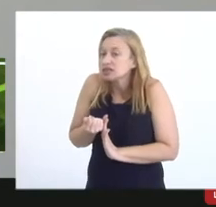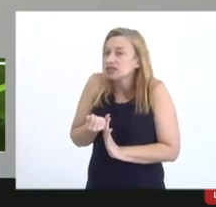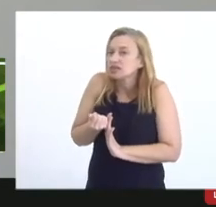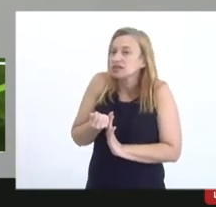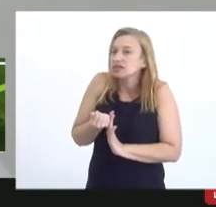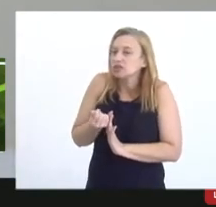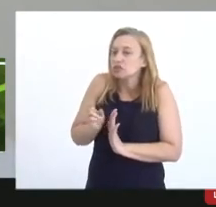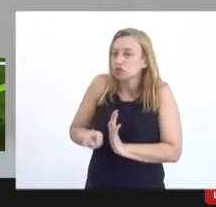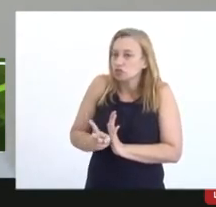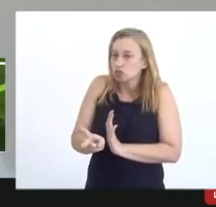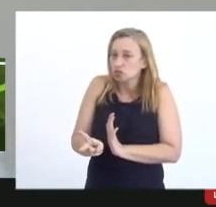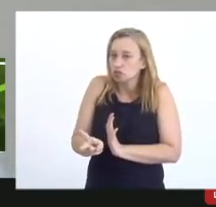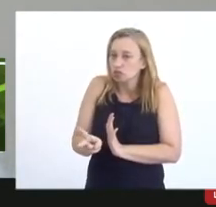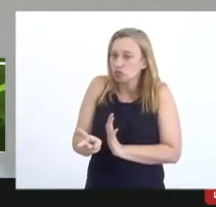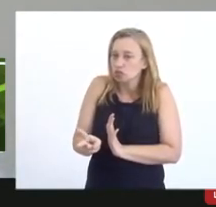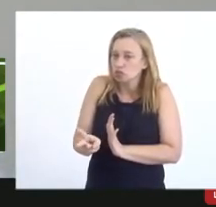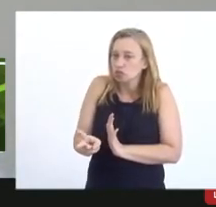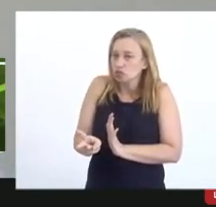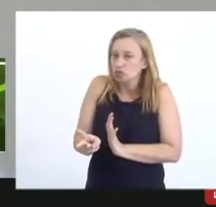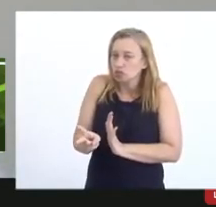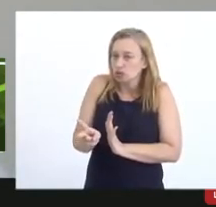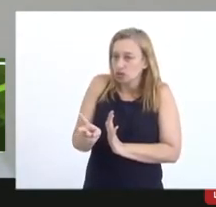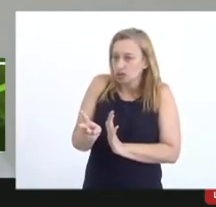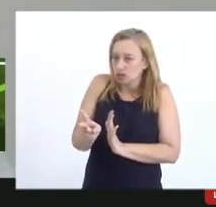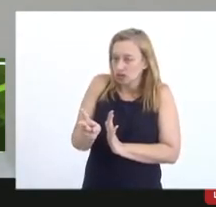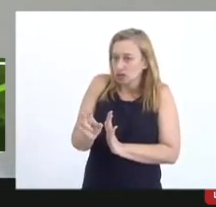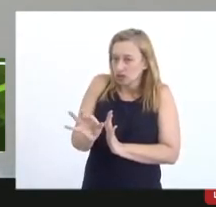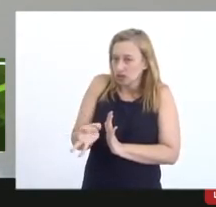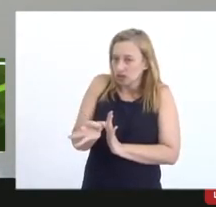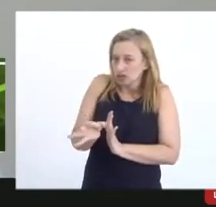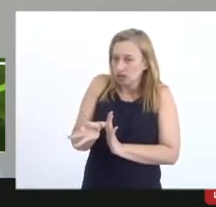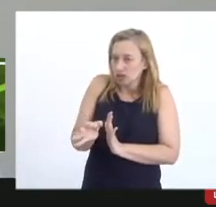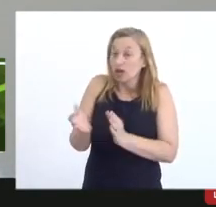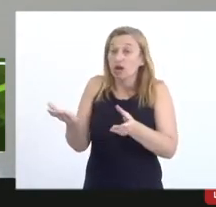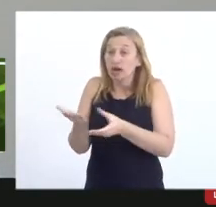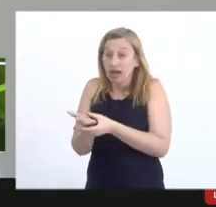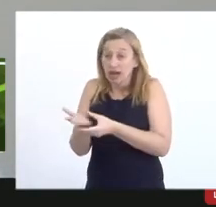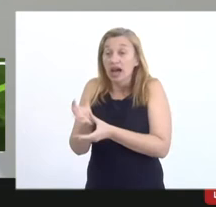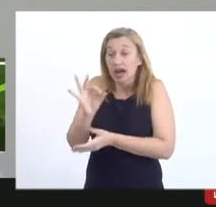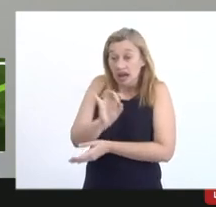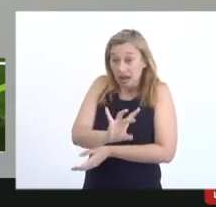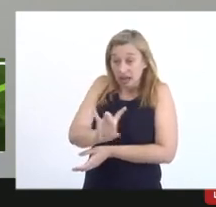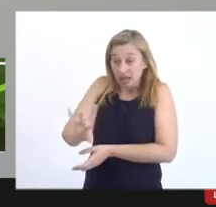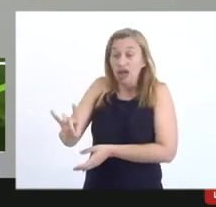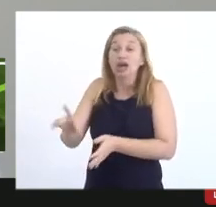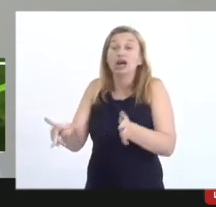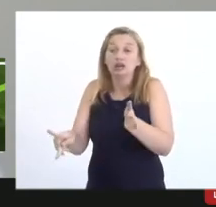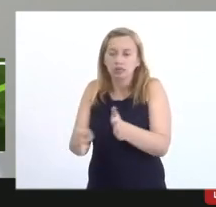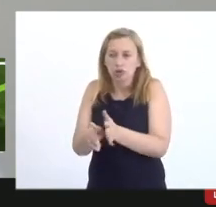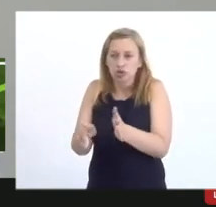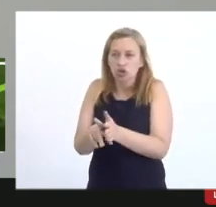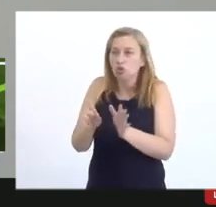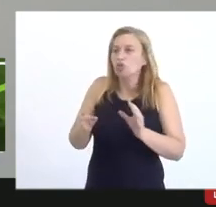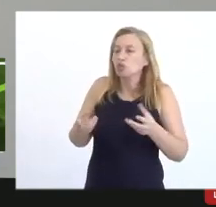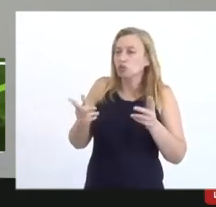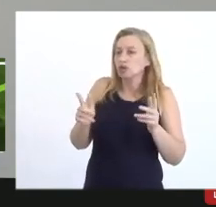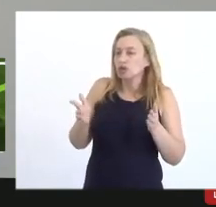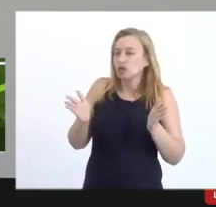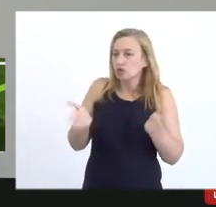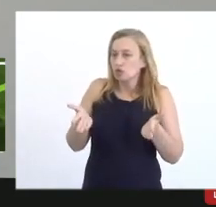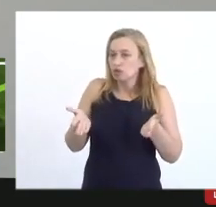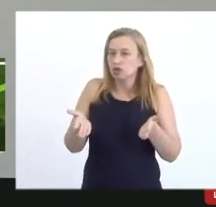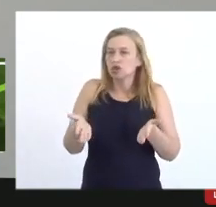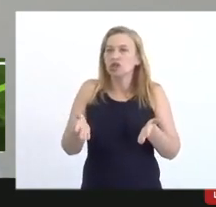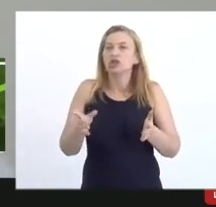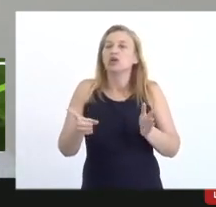análise processual processo a processo então todos os projetos como é hoje então na verdade esse